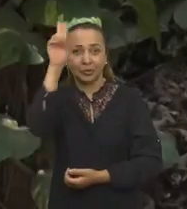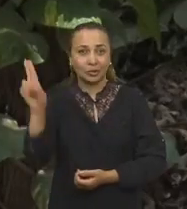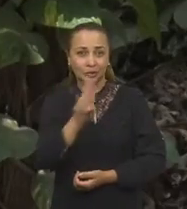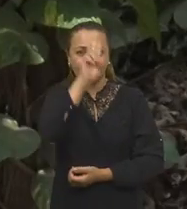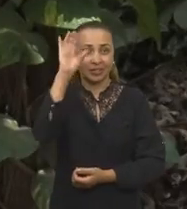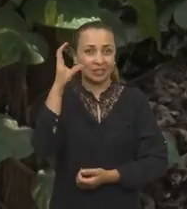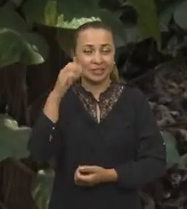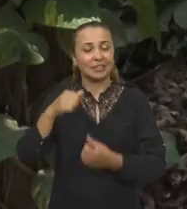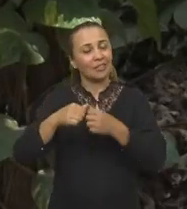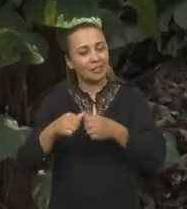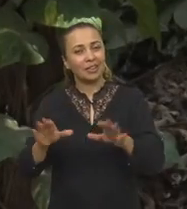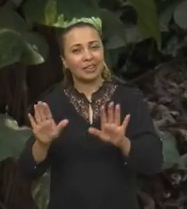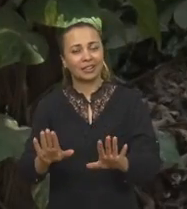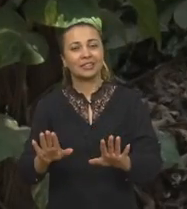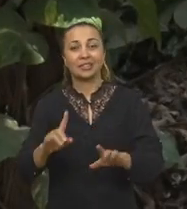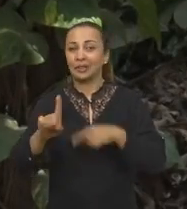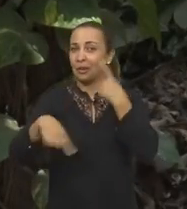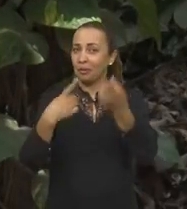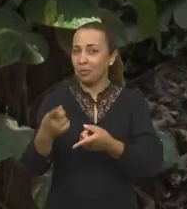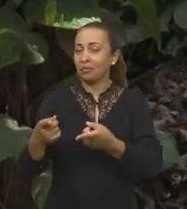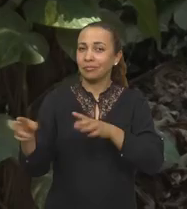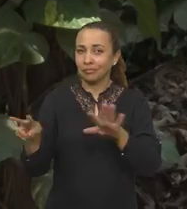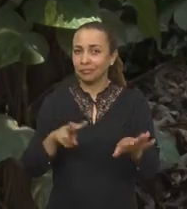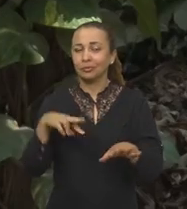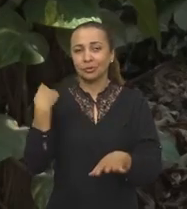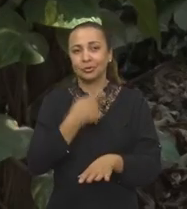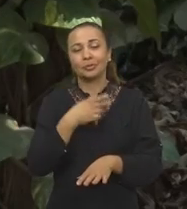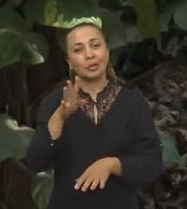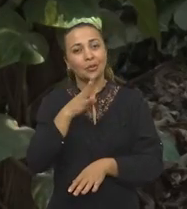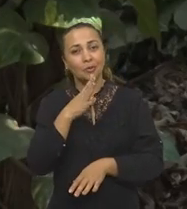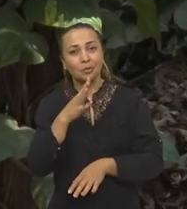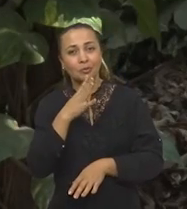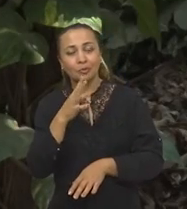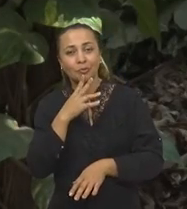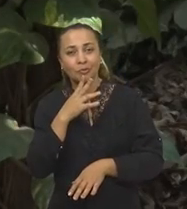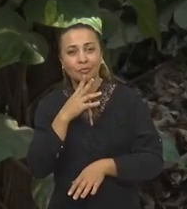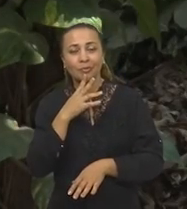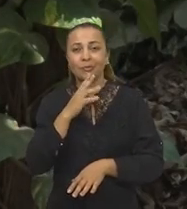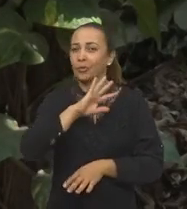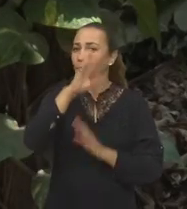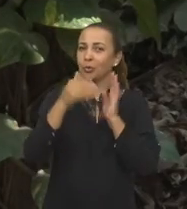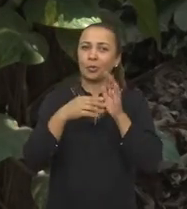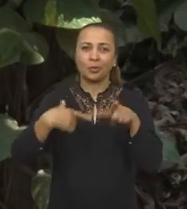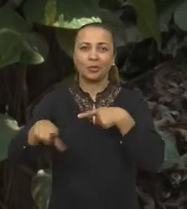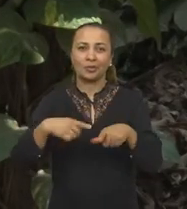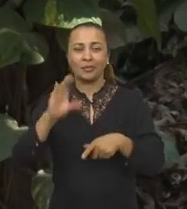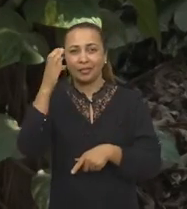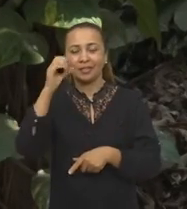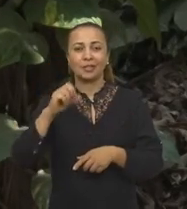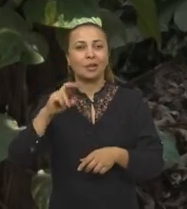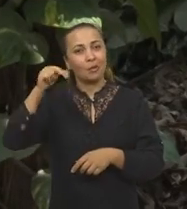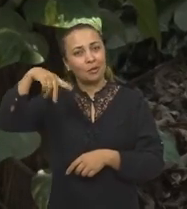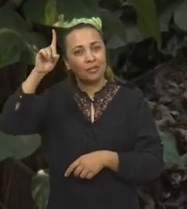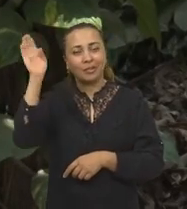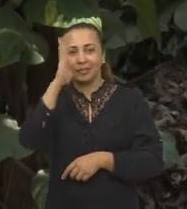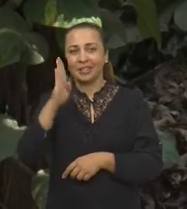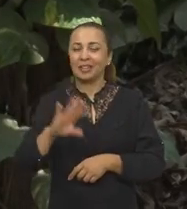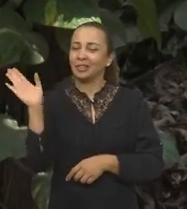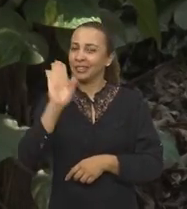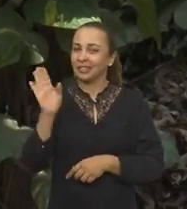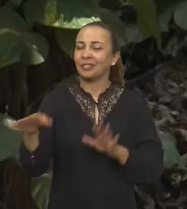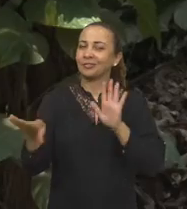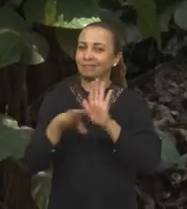O Univesciência de hoje vai ficando por aqui. Na próxima edição, a gente vai continuar conhecendo todo o trabalho científico do Nordeste brasileiro.